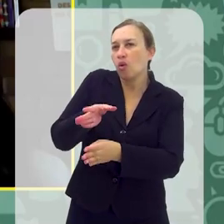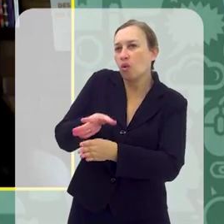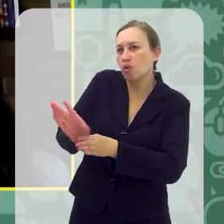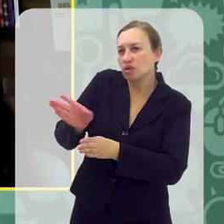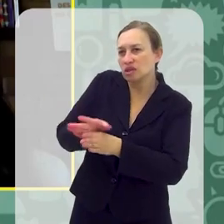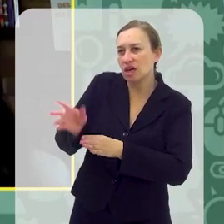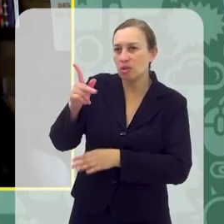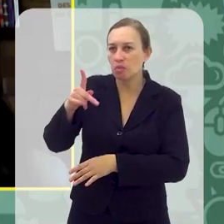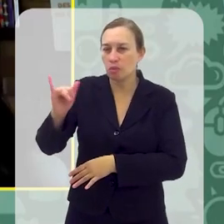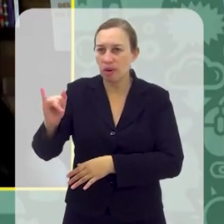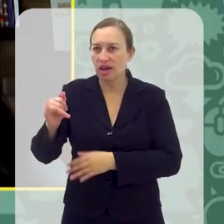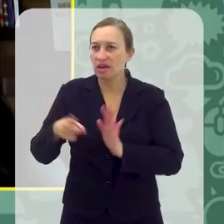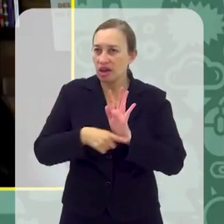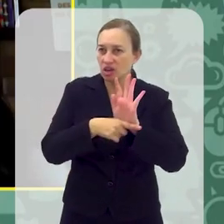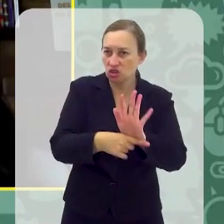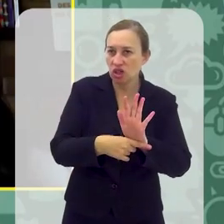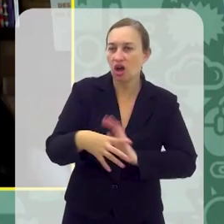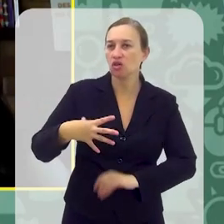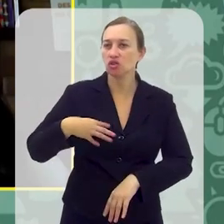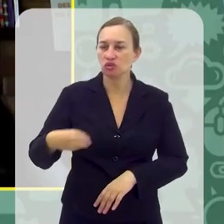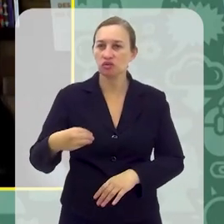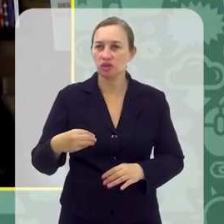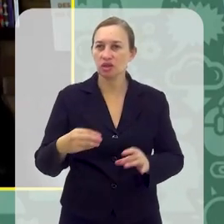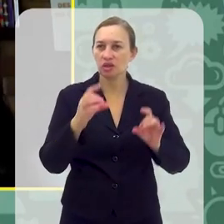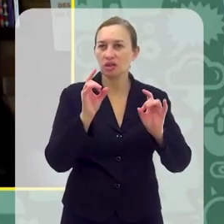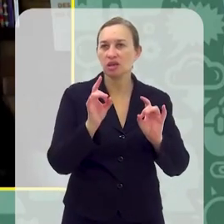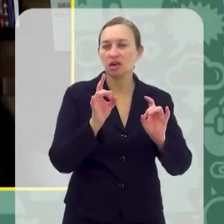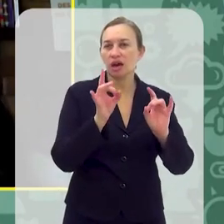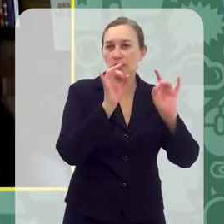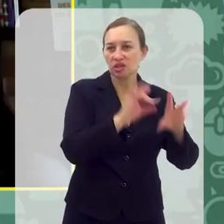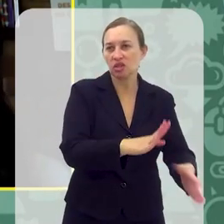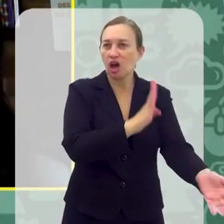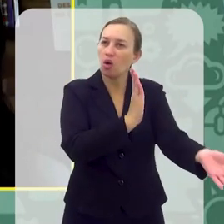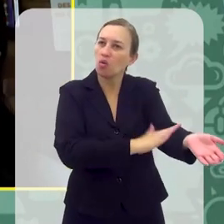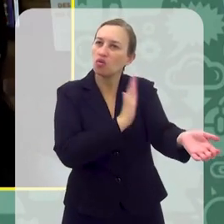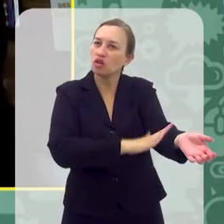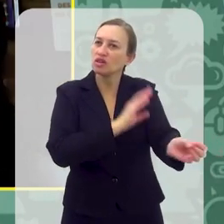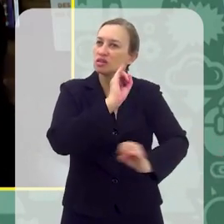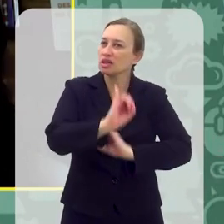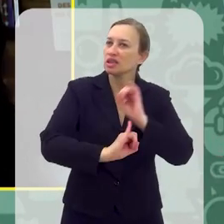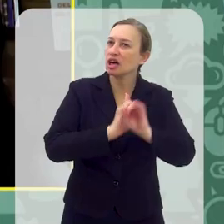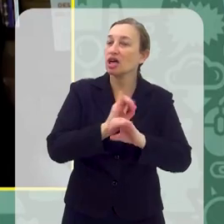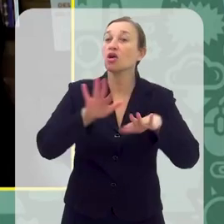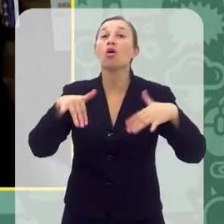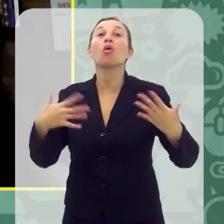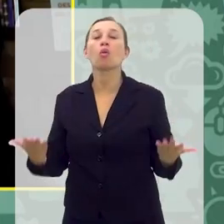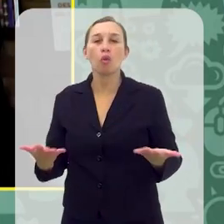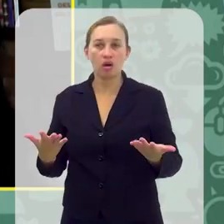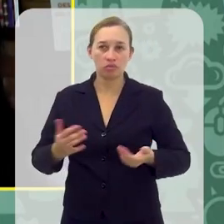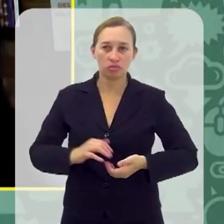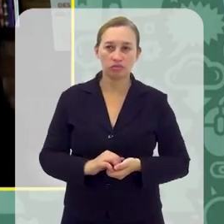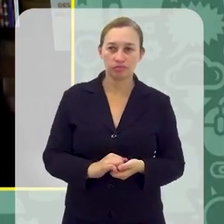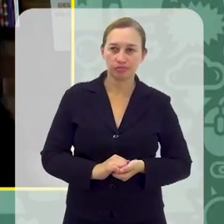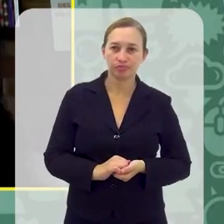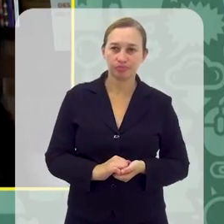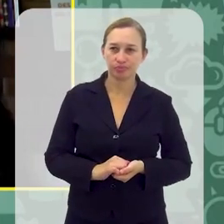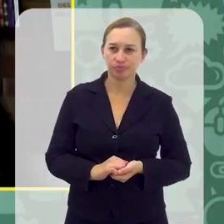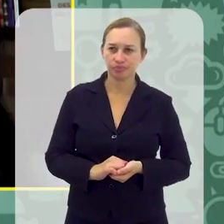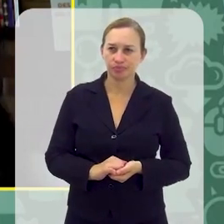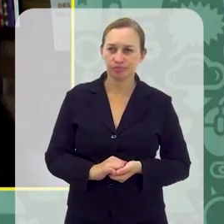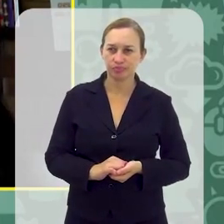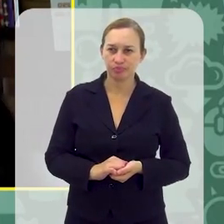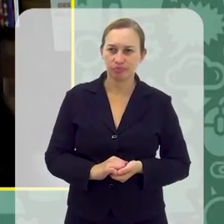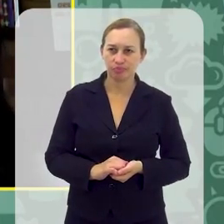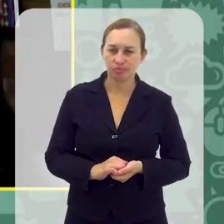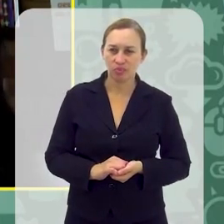conselho para os pais que estão tentando ajudar e os filhos a largar o vício da internet, qual seria esse conselho, doutor? Bom,